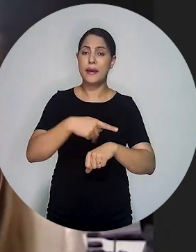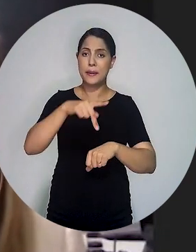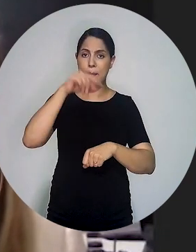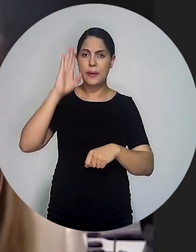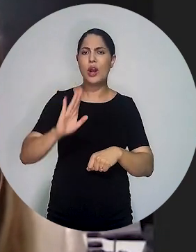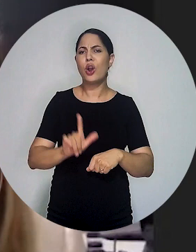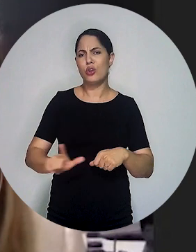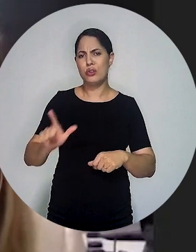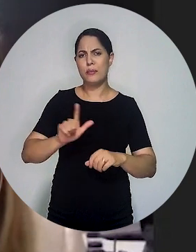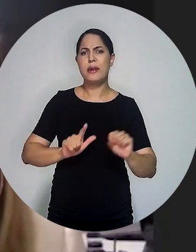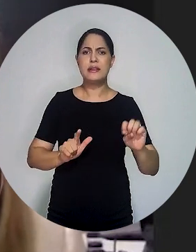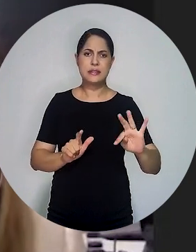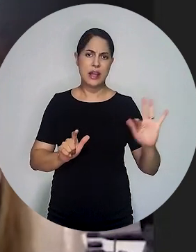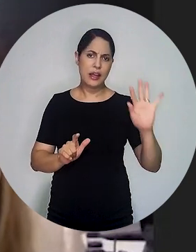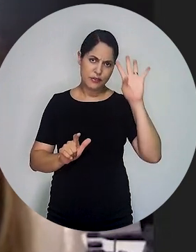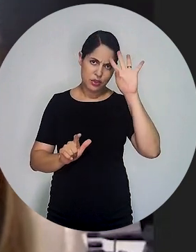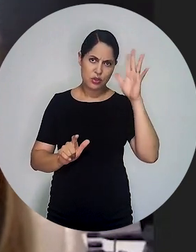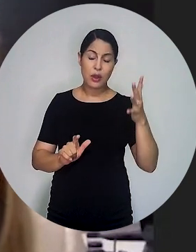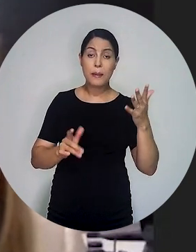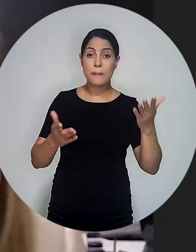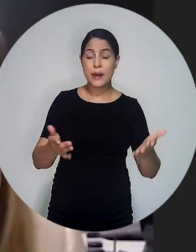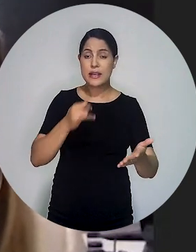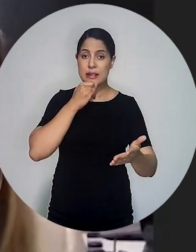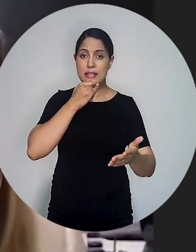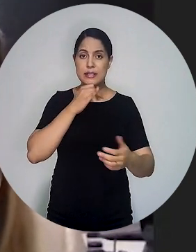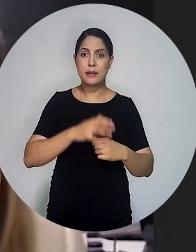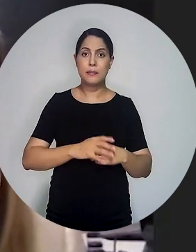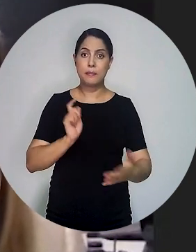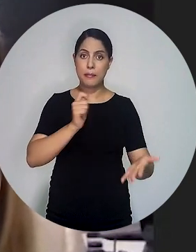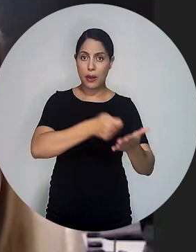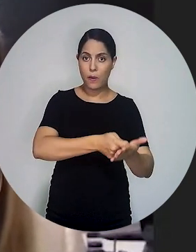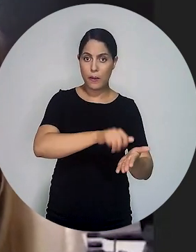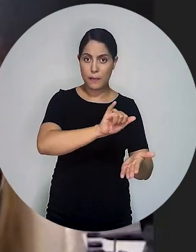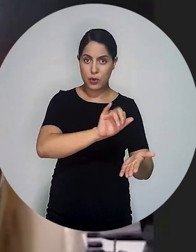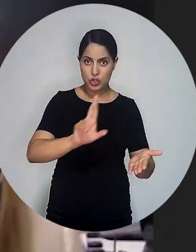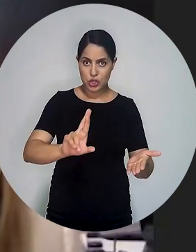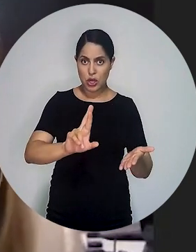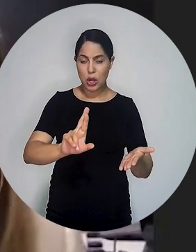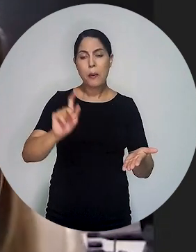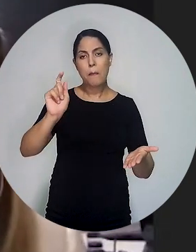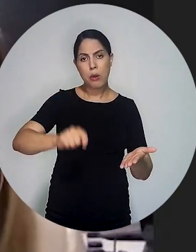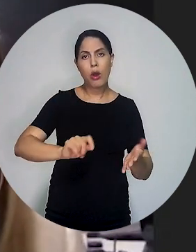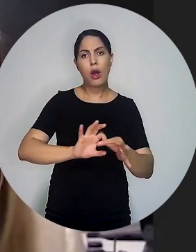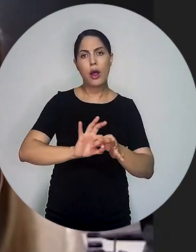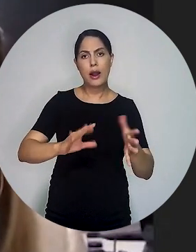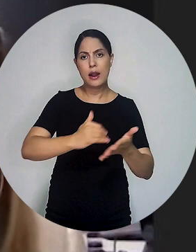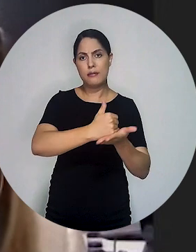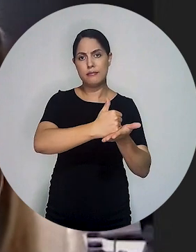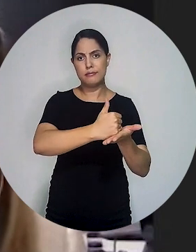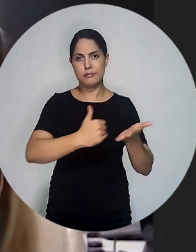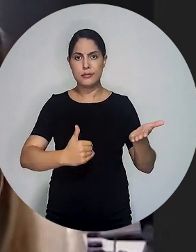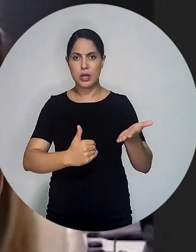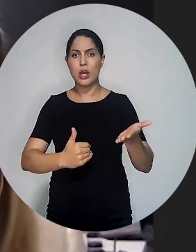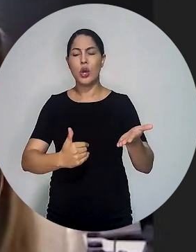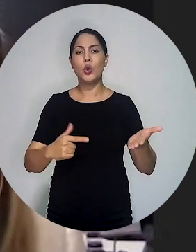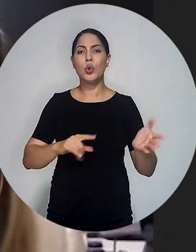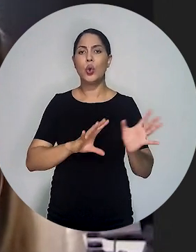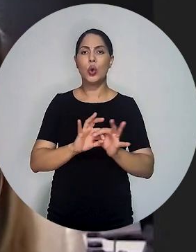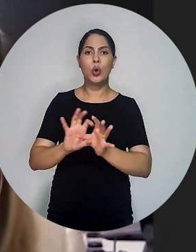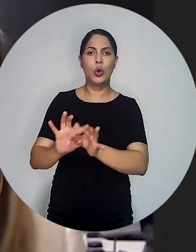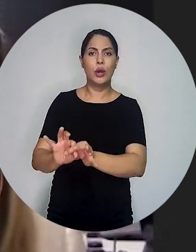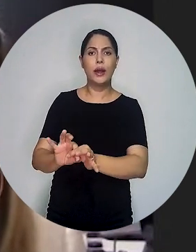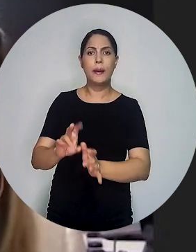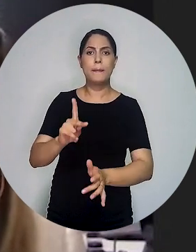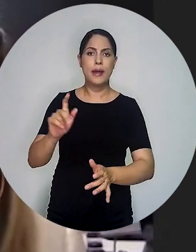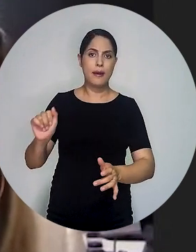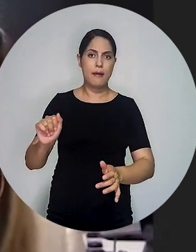hoje no Brasil, e mesmo depois do julgamento do Supremo, hoje no Brasil, quem promove o pagamento do imposto de renda tem a possibilidade legal de deduzir